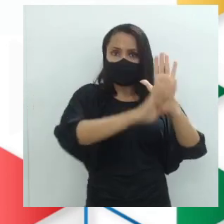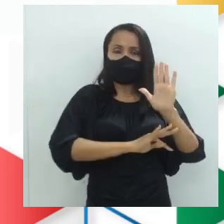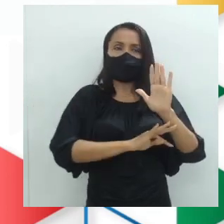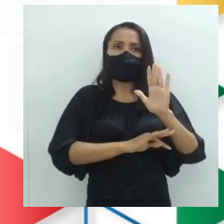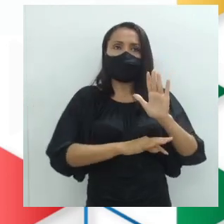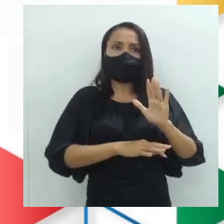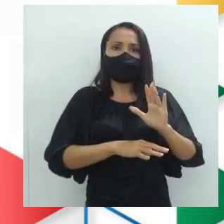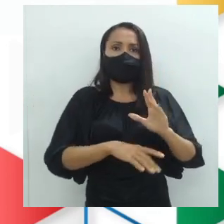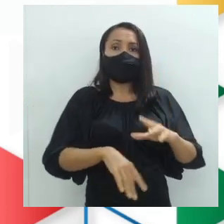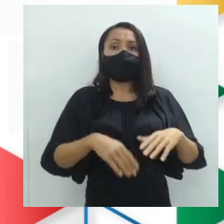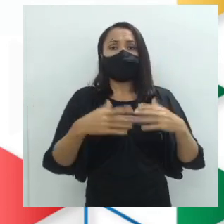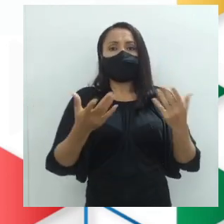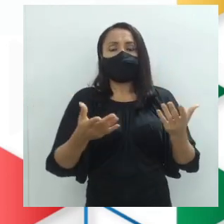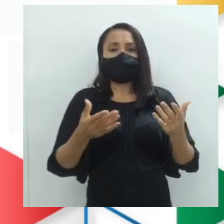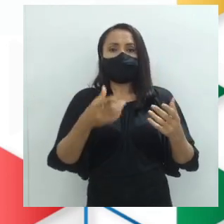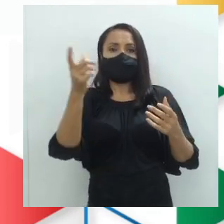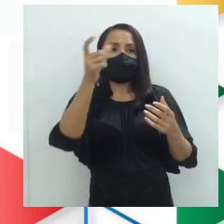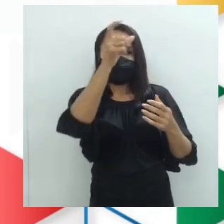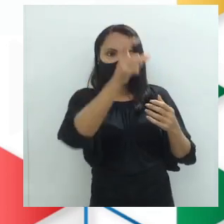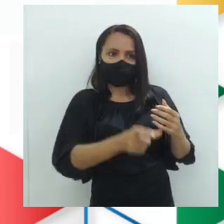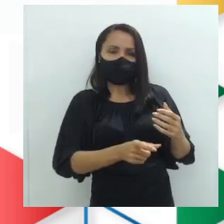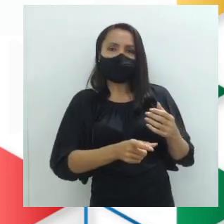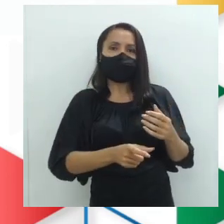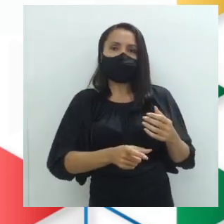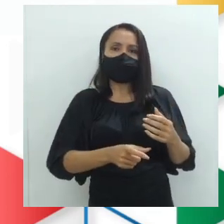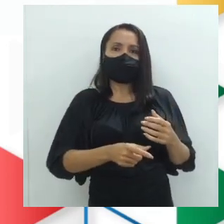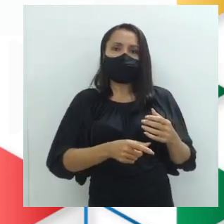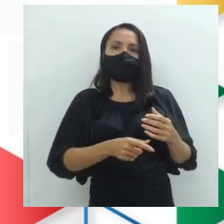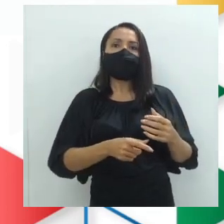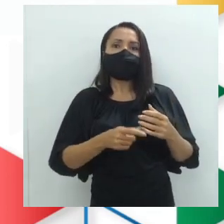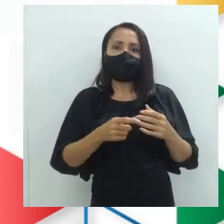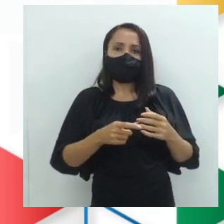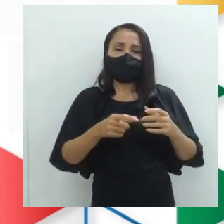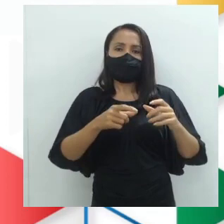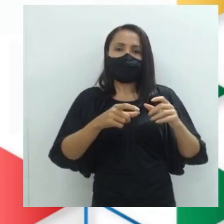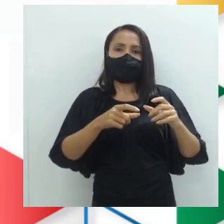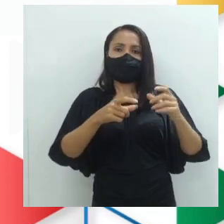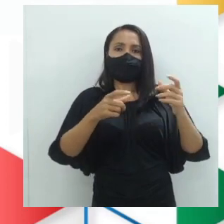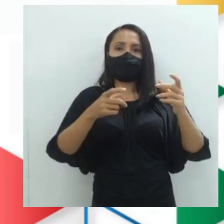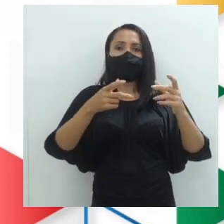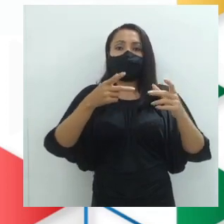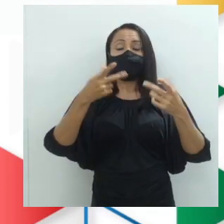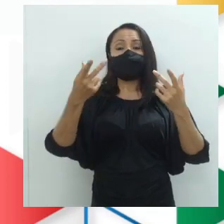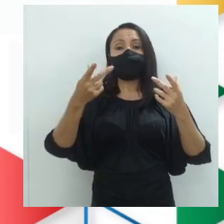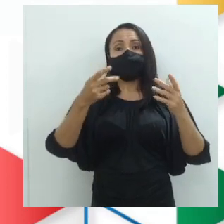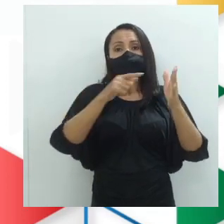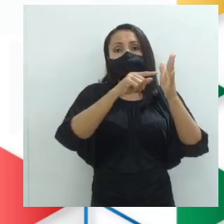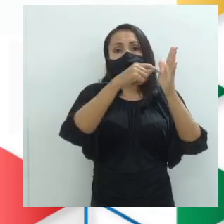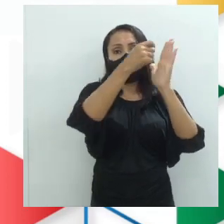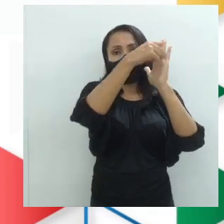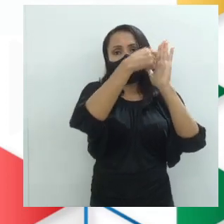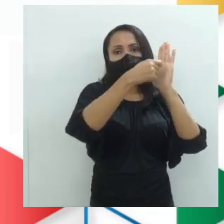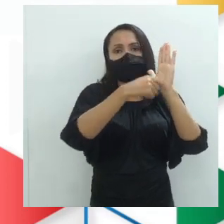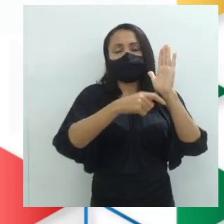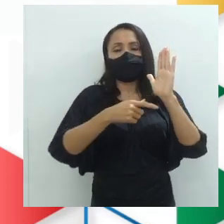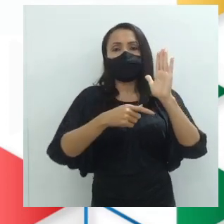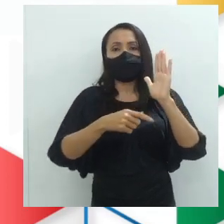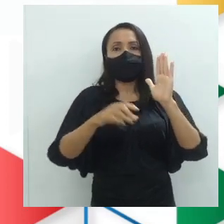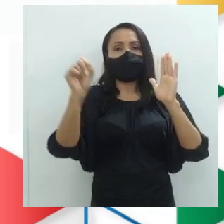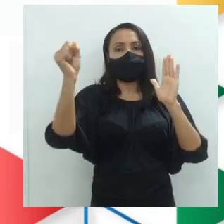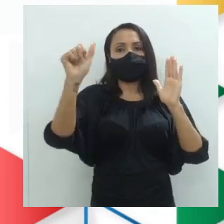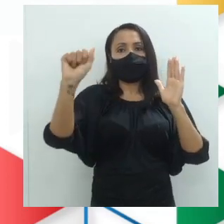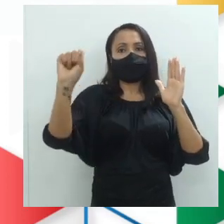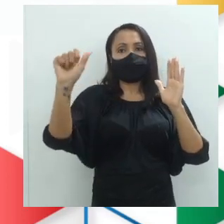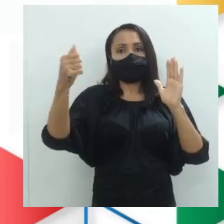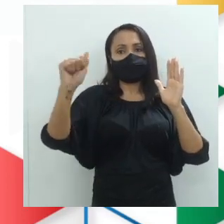Saber que Marfalda é uma personagem das tirinhas criadas pelo autor argentino Kino. Nessas tirinhas,